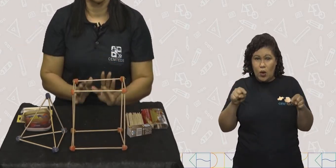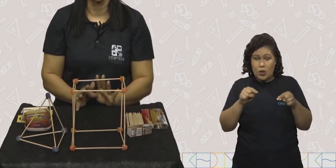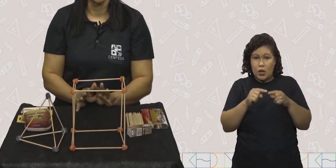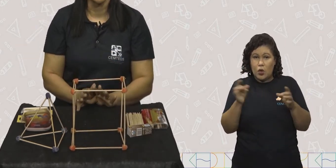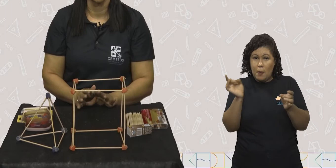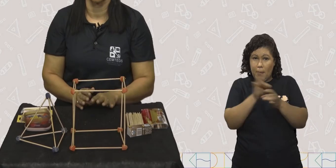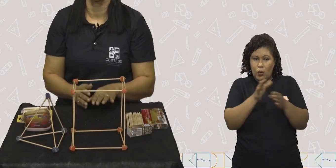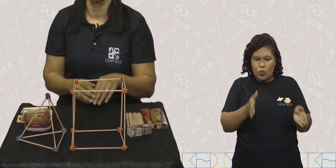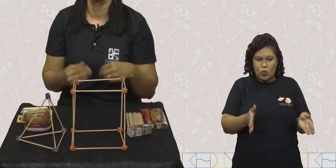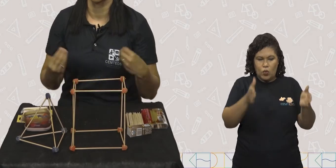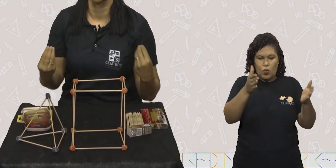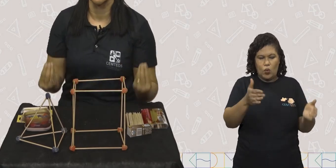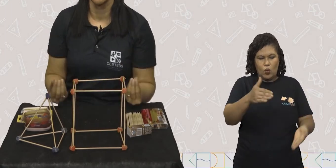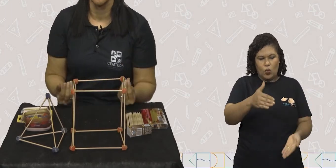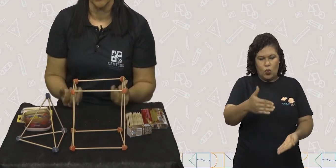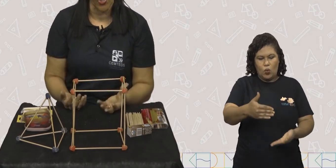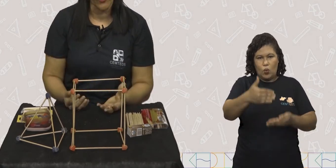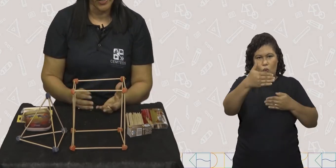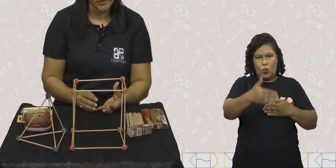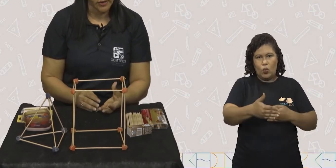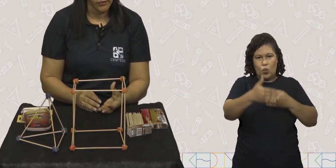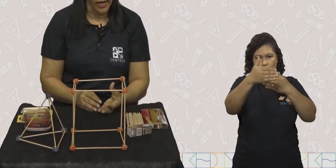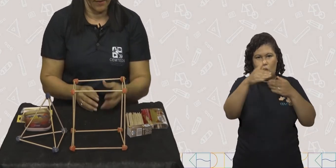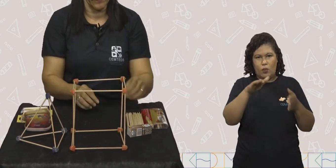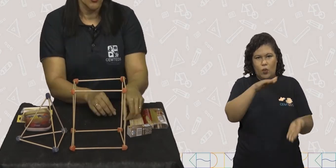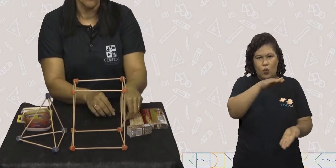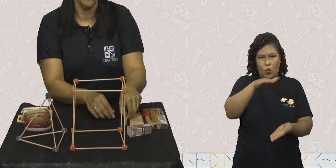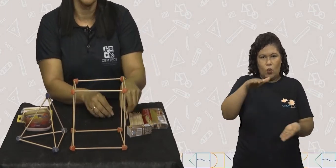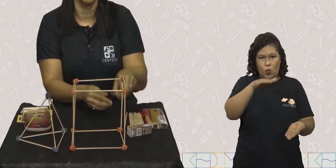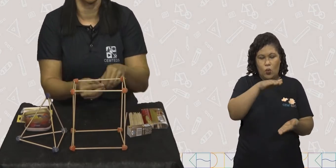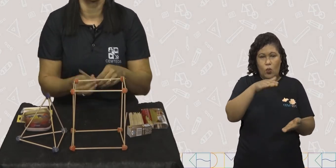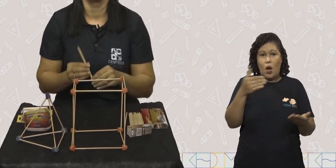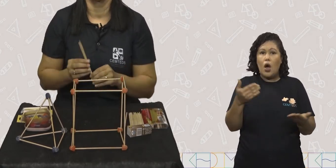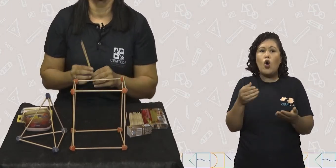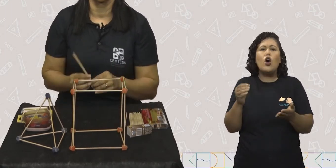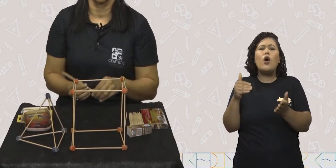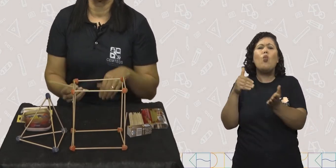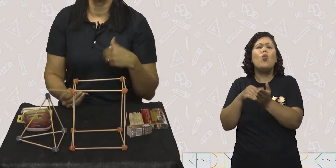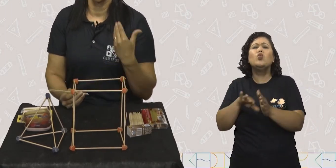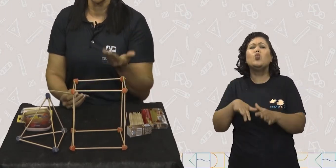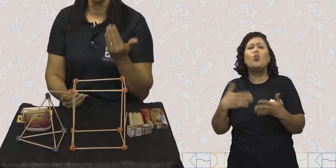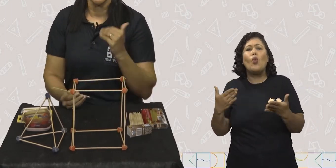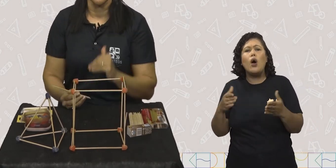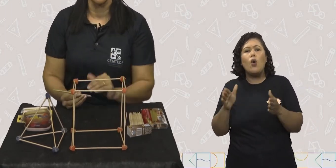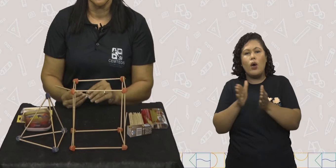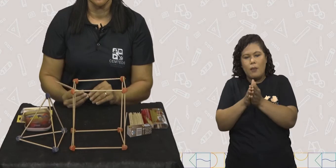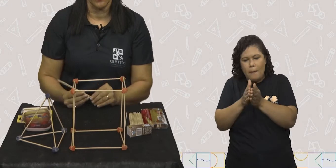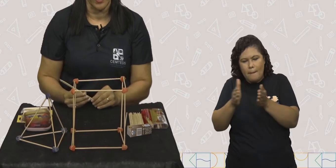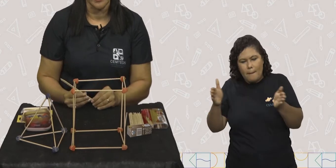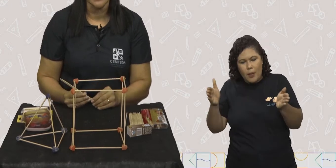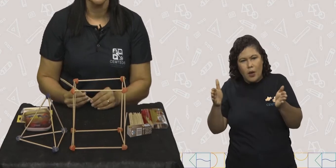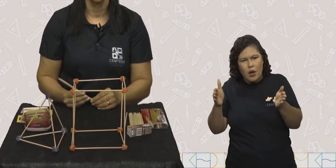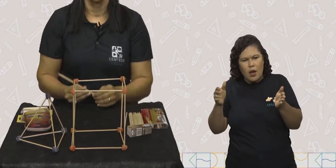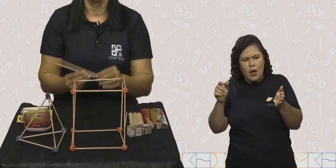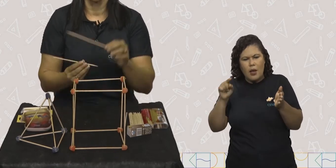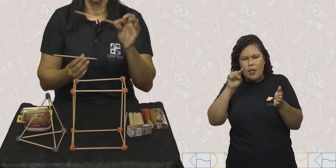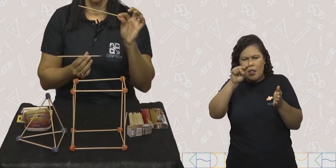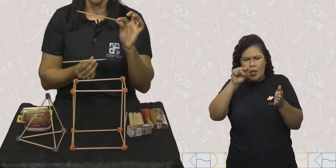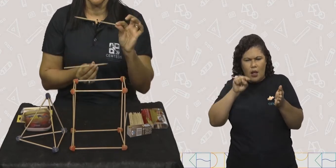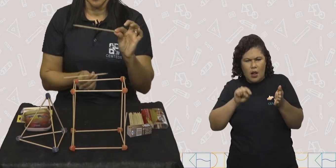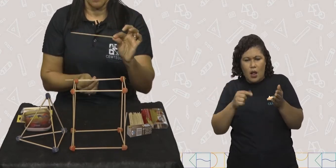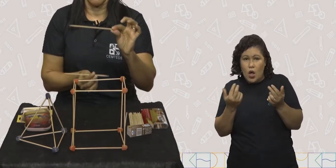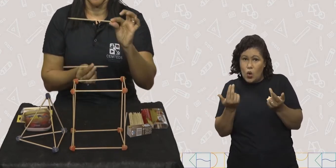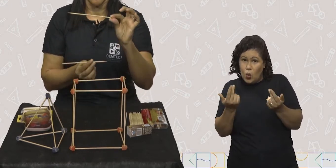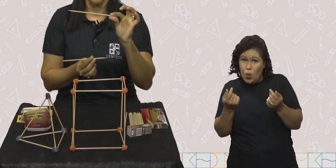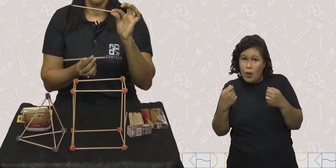Agora para finalizar nós vamos fazer o bloco retangular. Como o bloco retangular tem dois lados iguais, nós